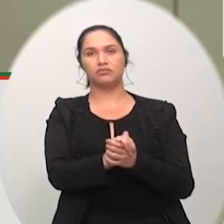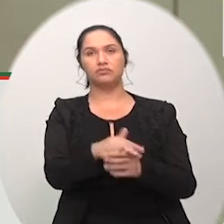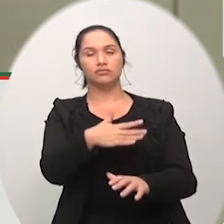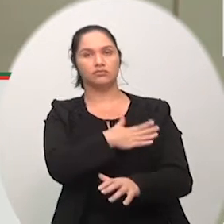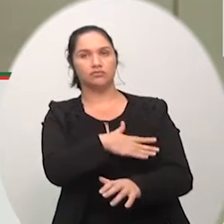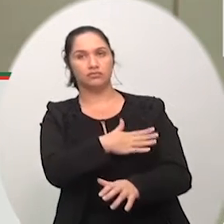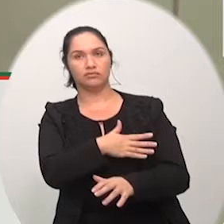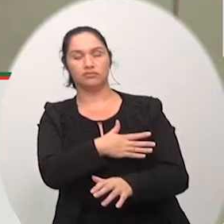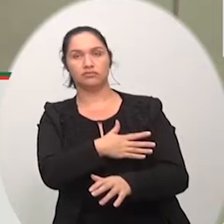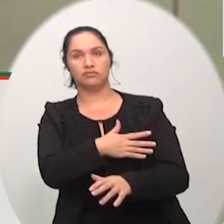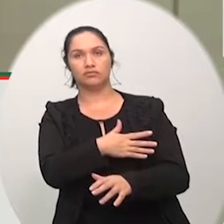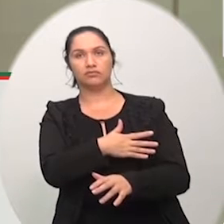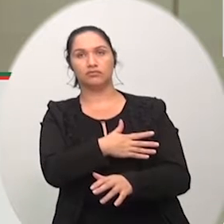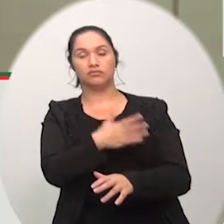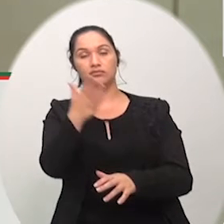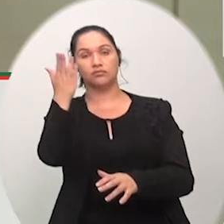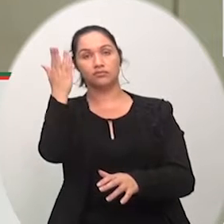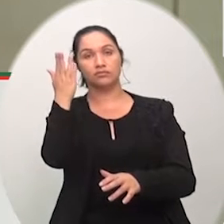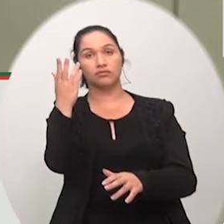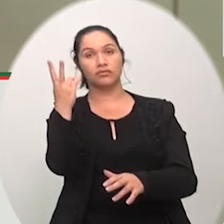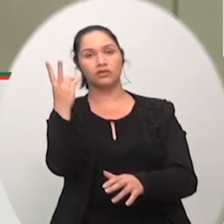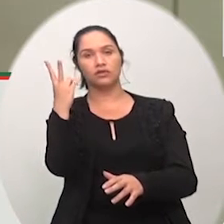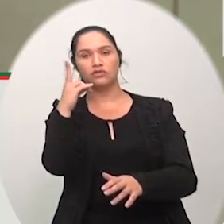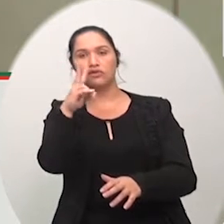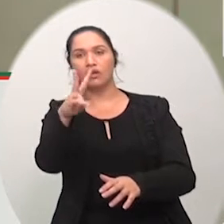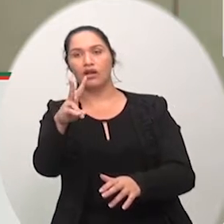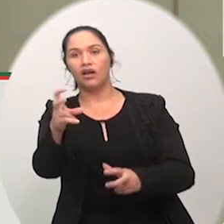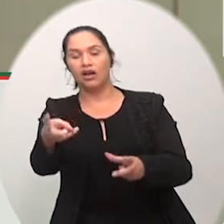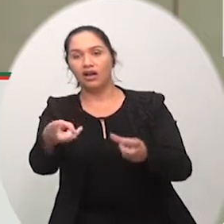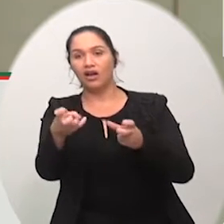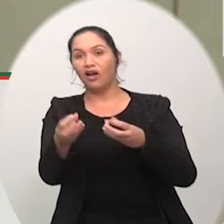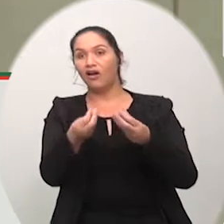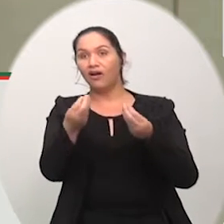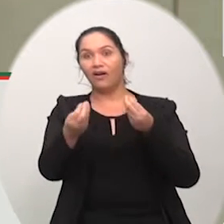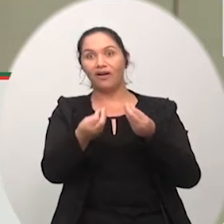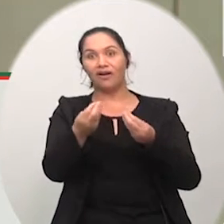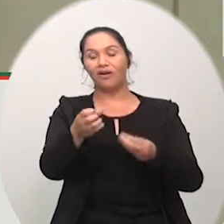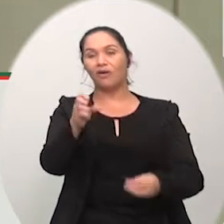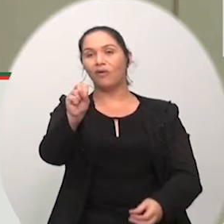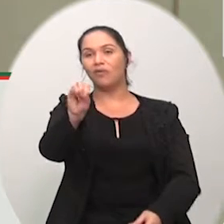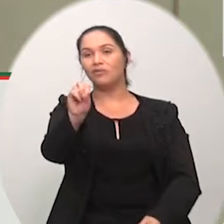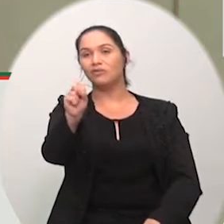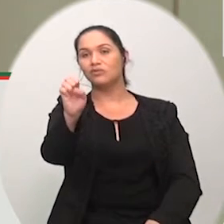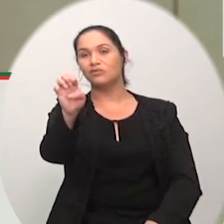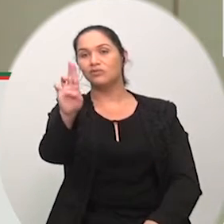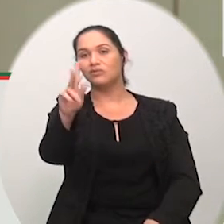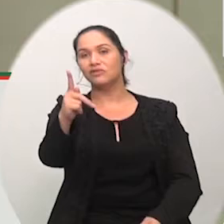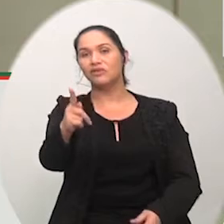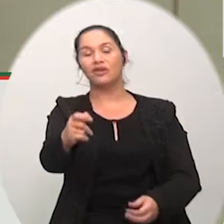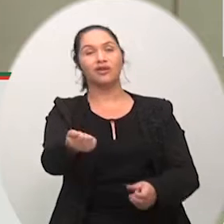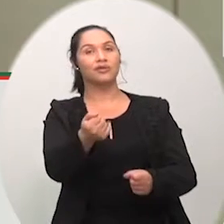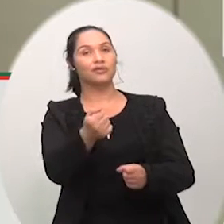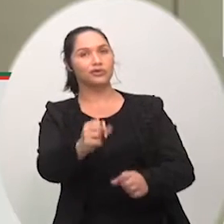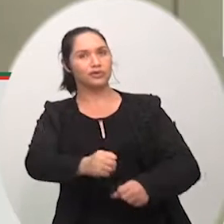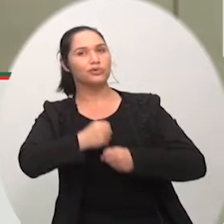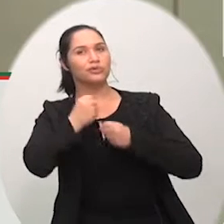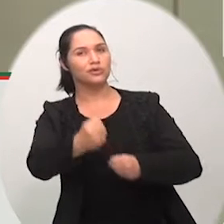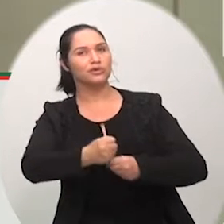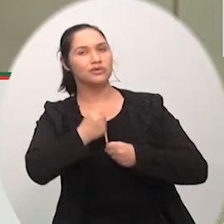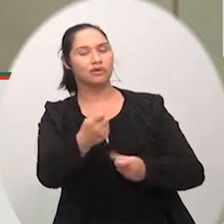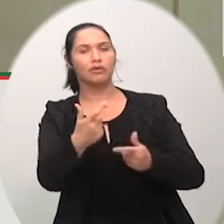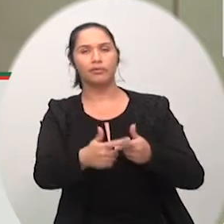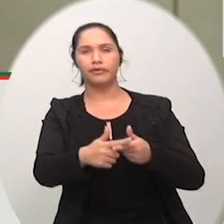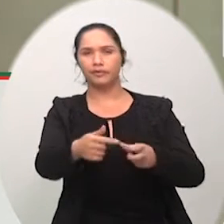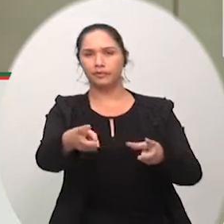gostaríamos de ver uma manifestação deles gostaríamos de ver também uma contribuição até porque nós estamos tendo vários